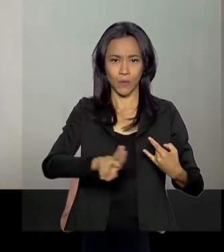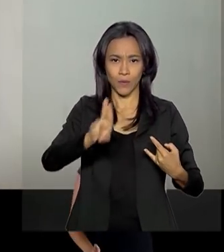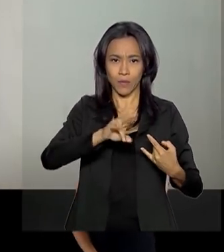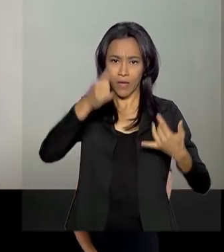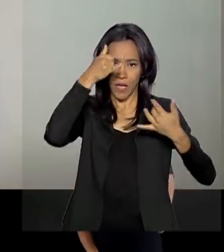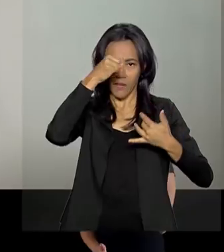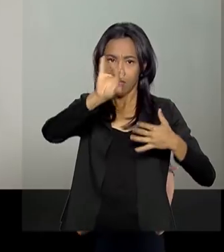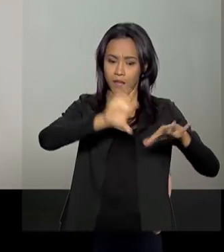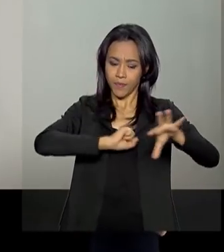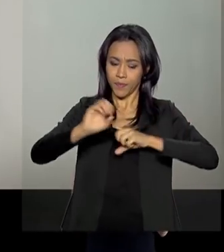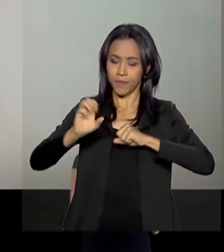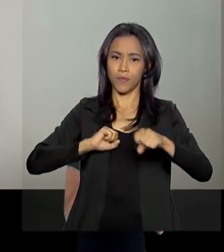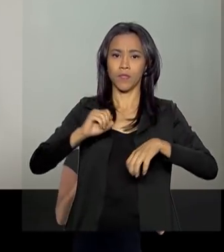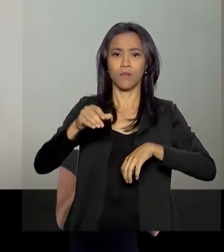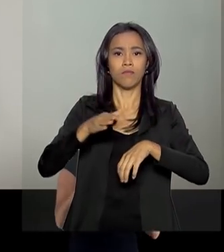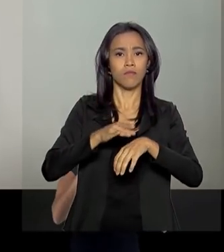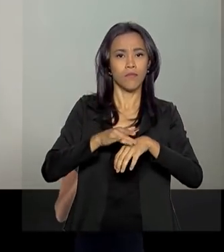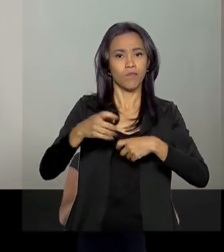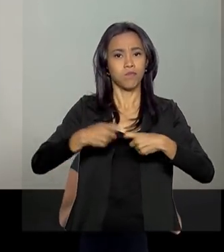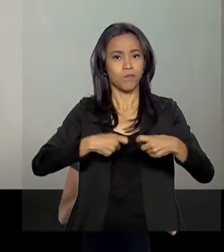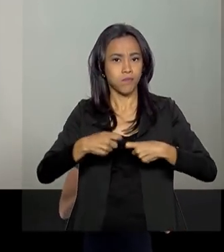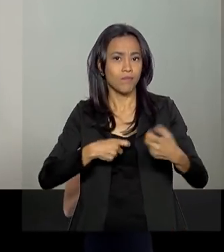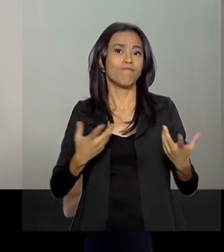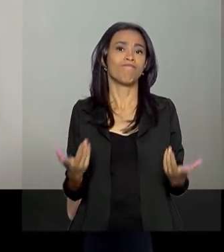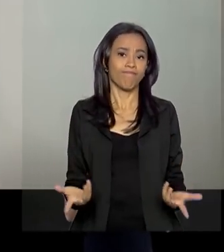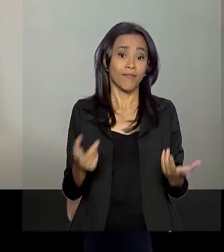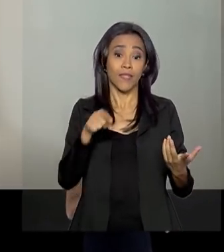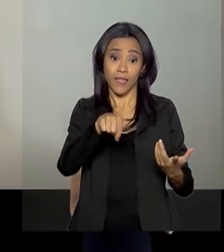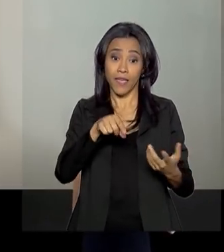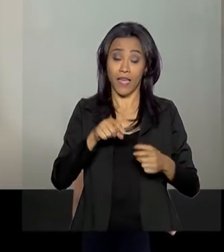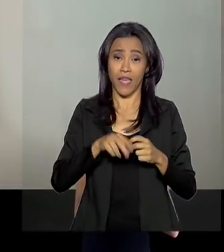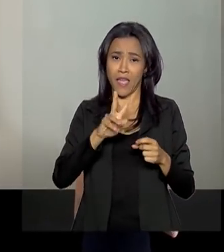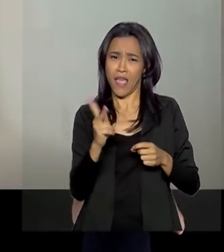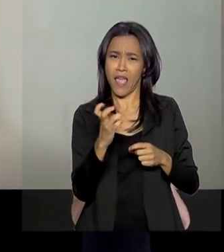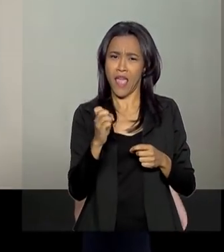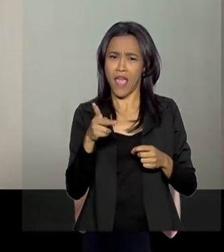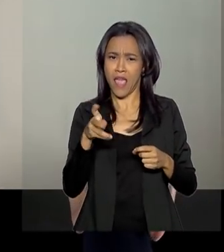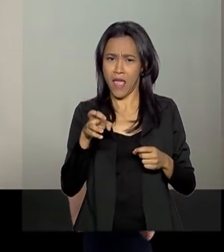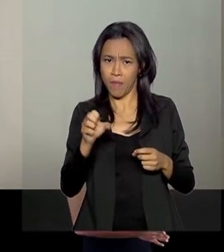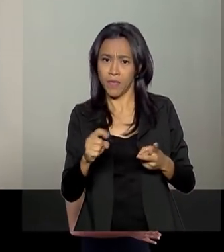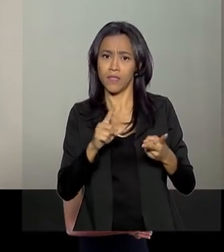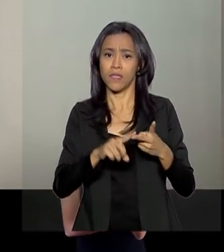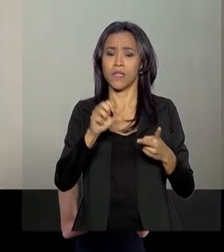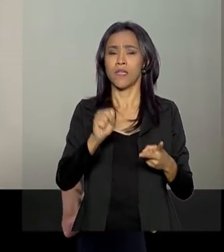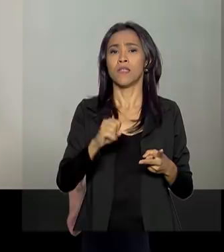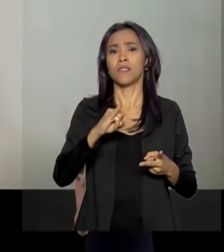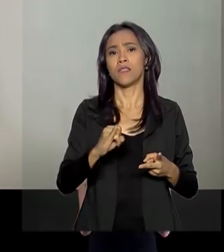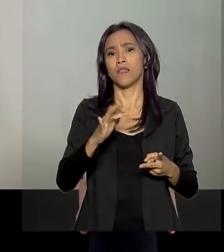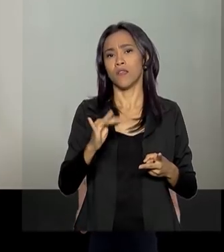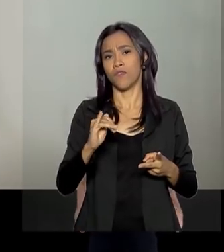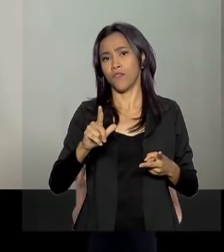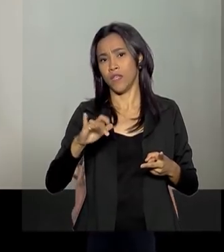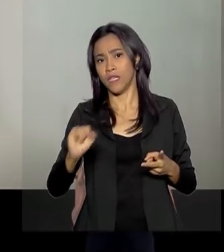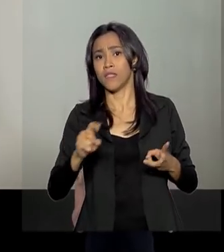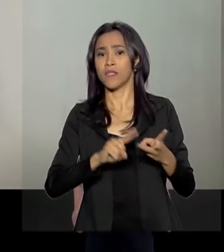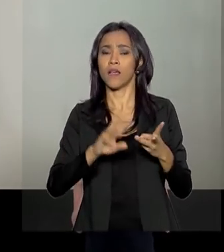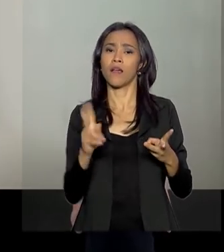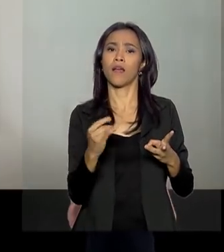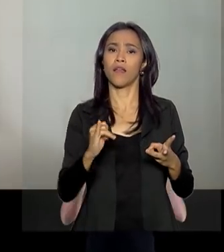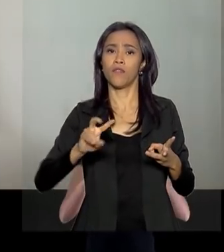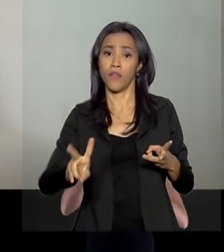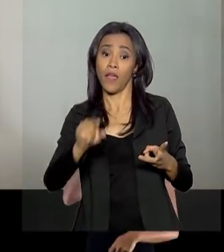prevenir infecções sexualmente transmissíveis, como herpes genital, sífilis e HIV. São filmes,